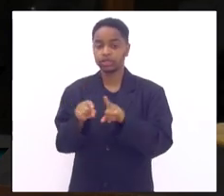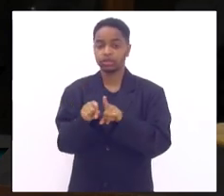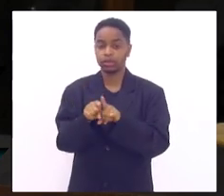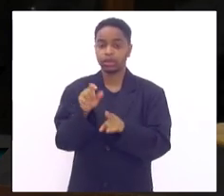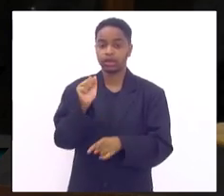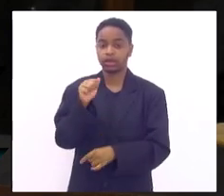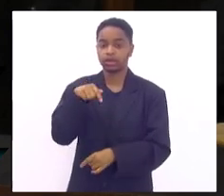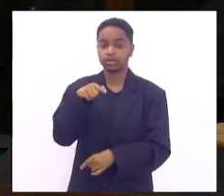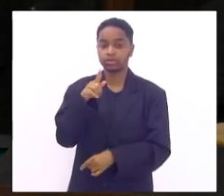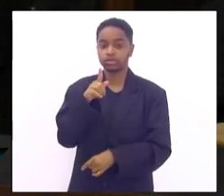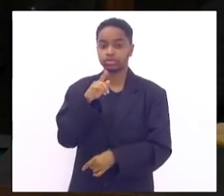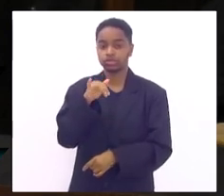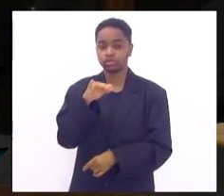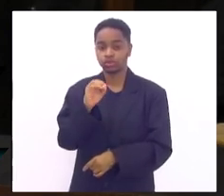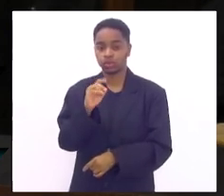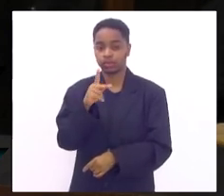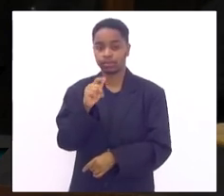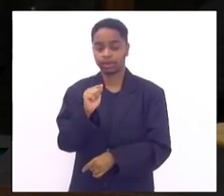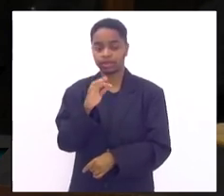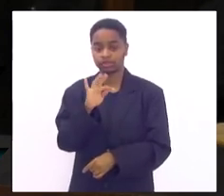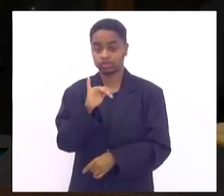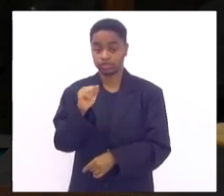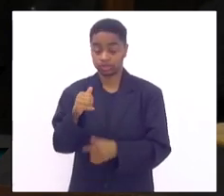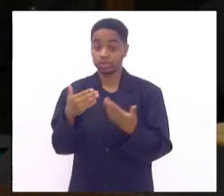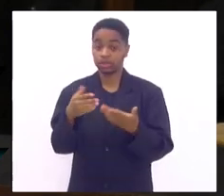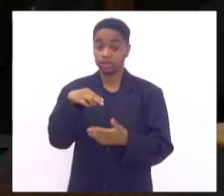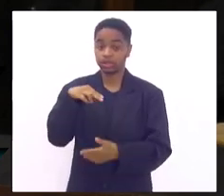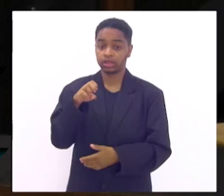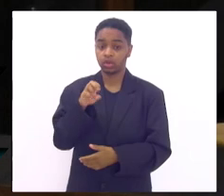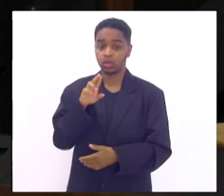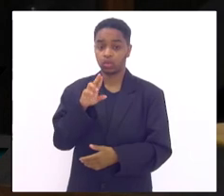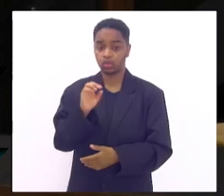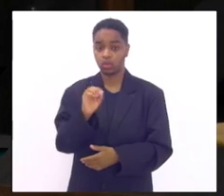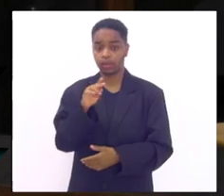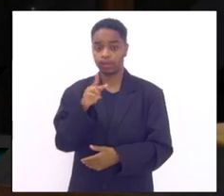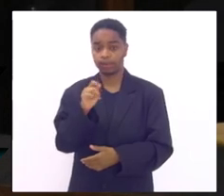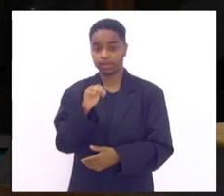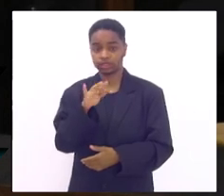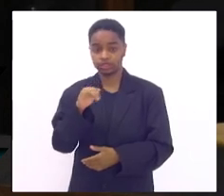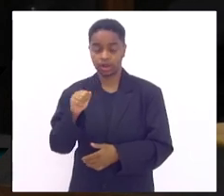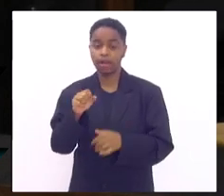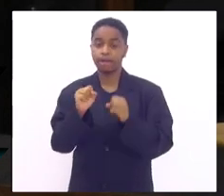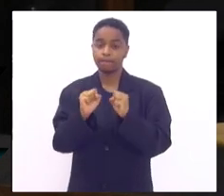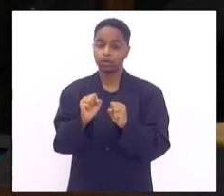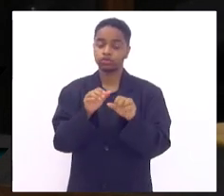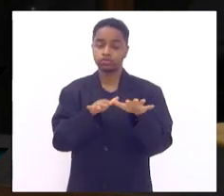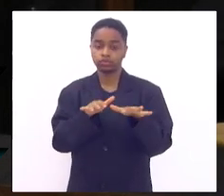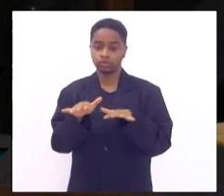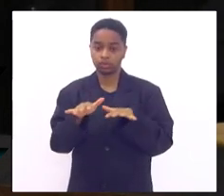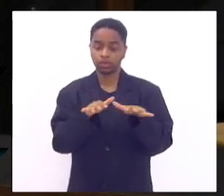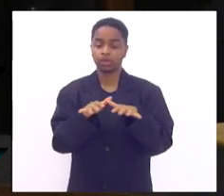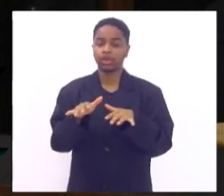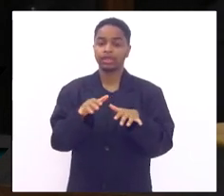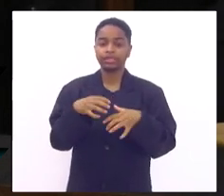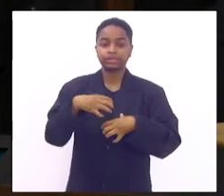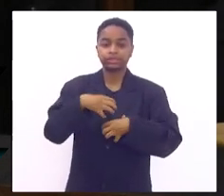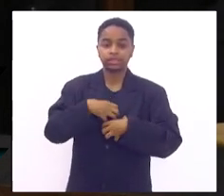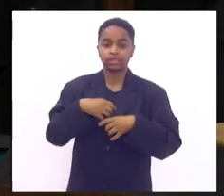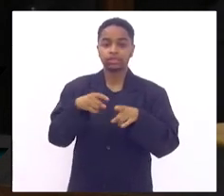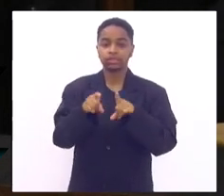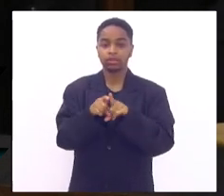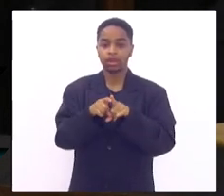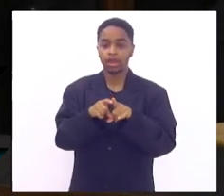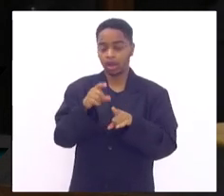angiopatia a neuropatia ela pode ser motora sensitiva e autonômica de acordo com as fibras